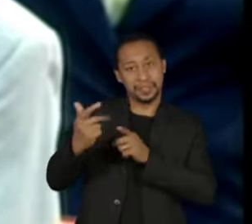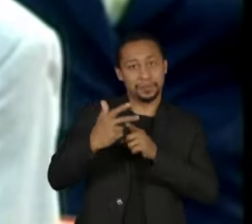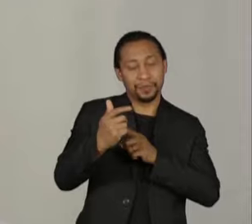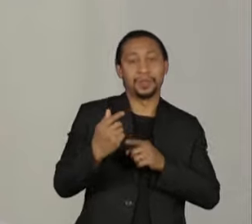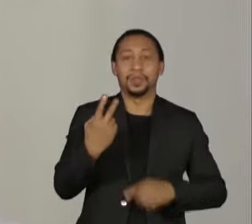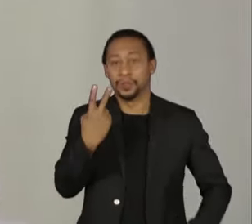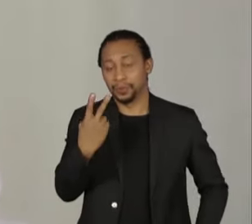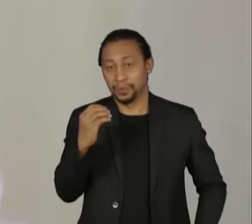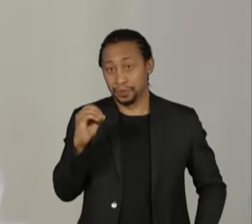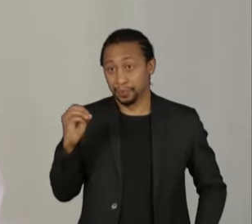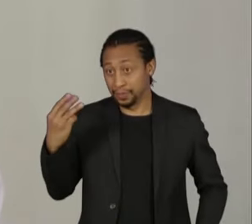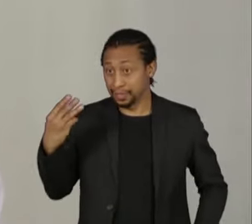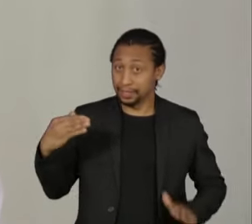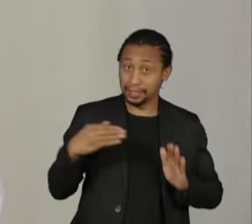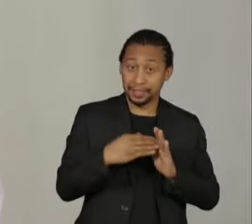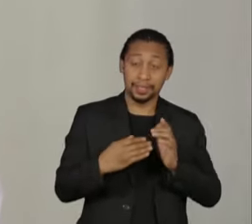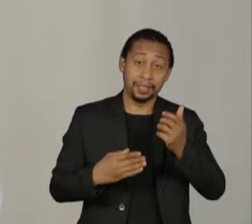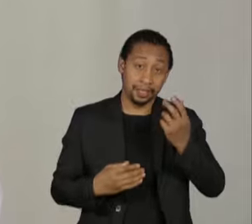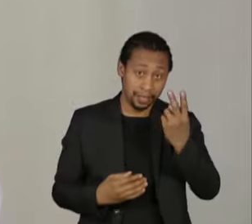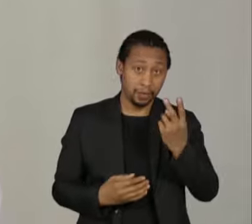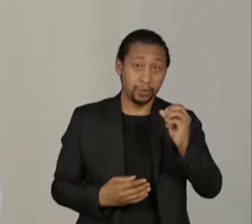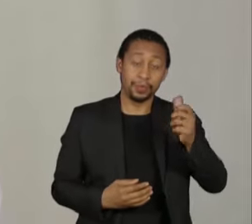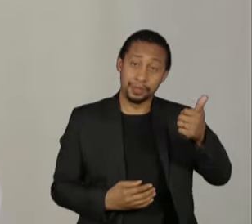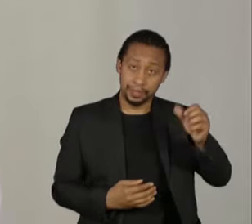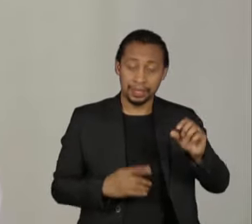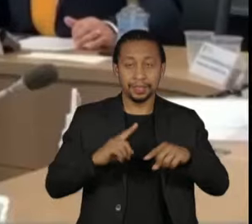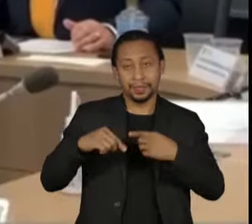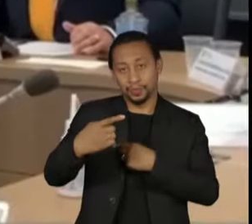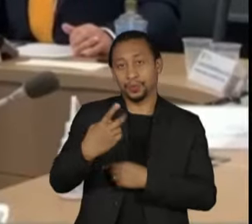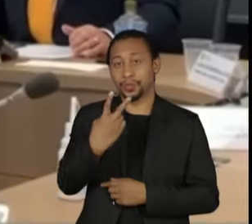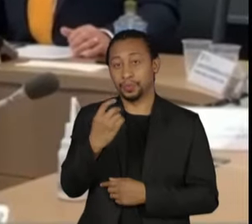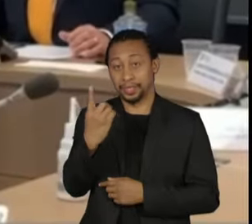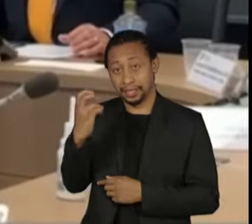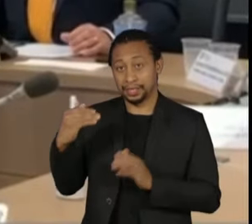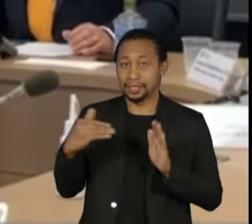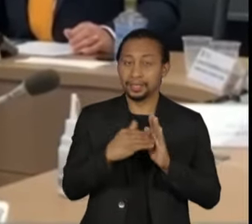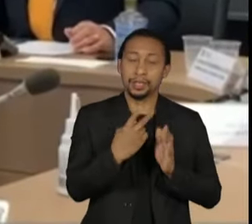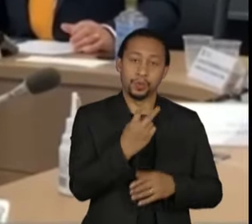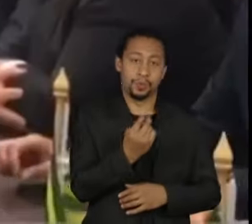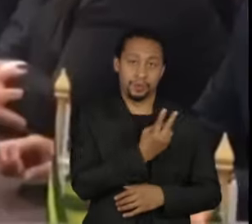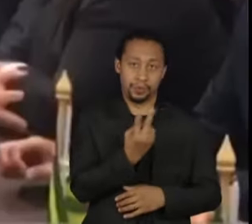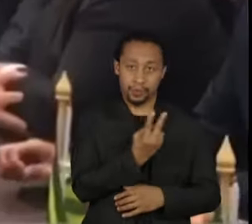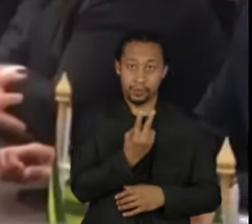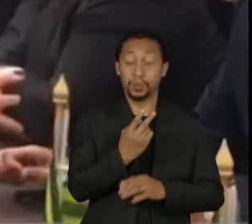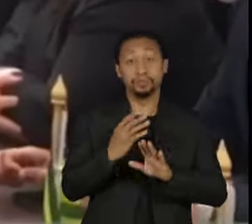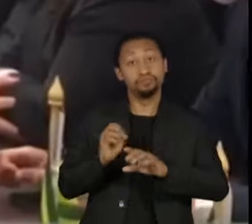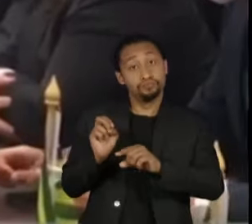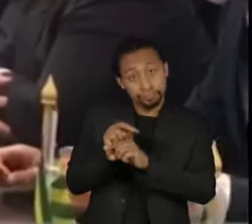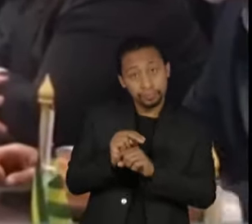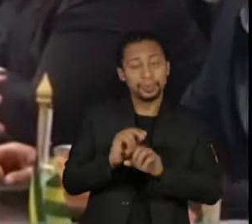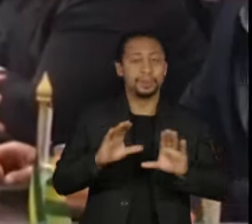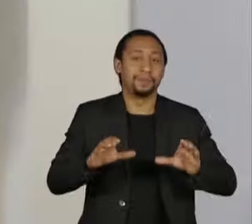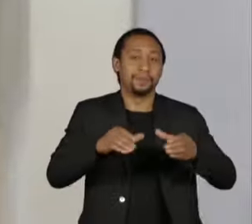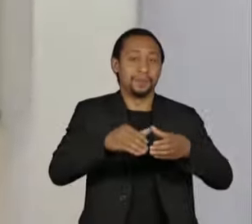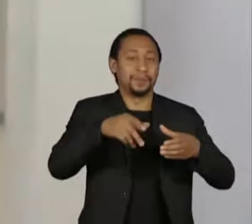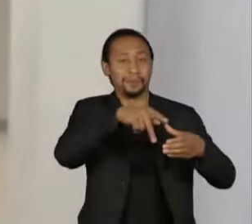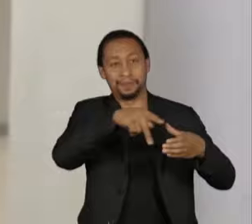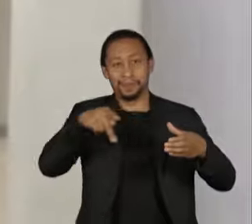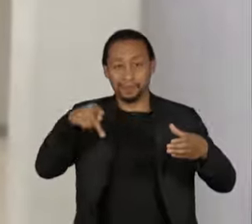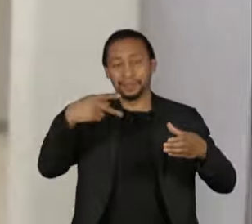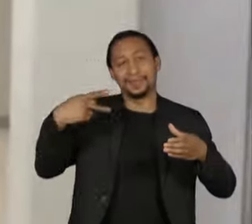e 2010 e entre 2015 e 2022. Assumiu a presidência do Consórcio Nordeste em 2020,